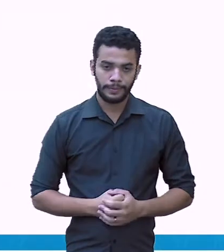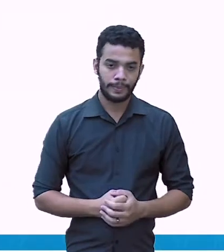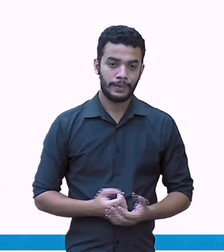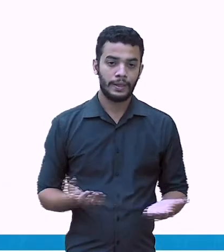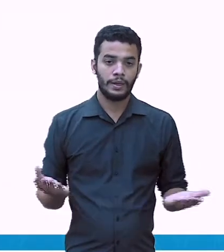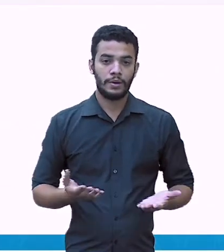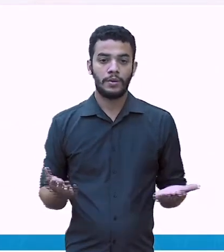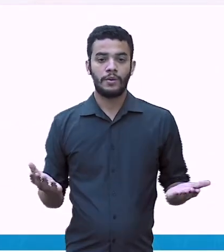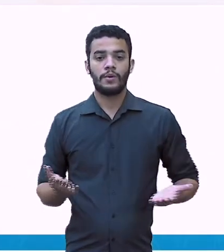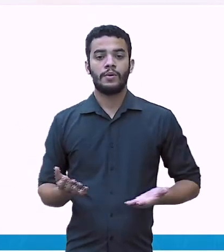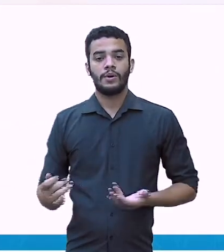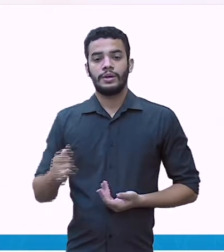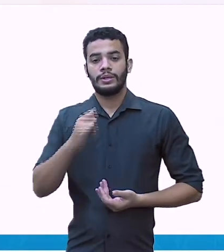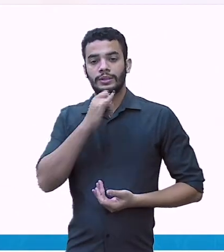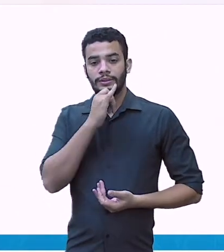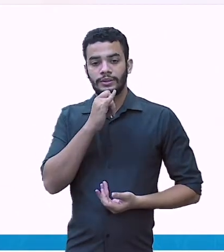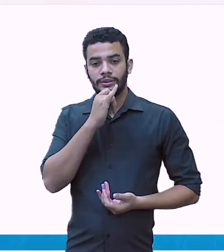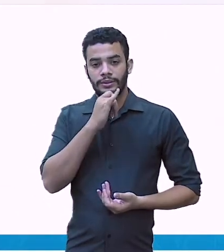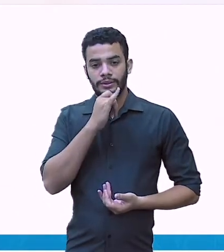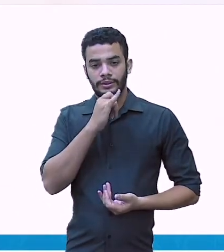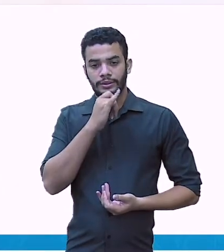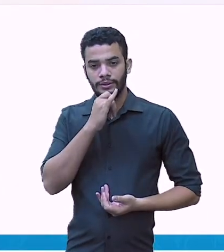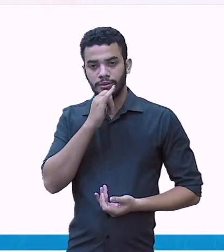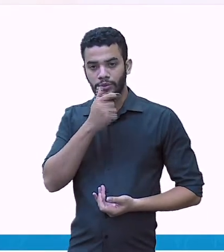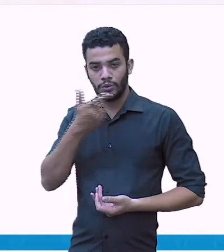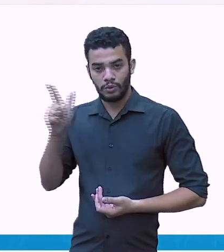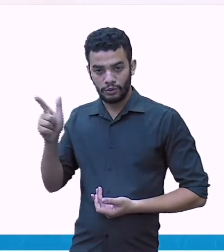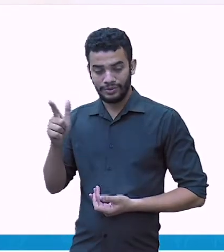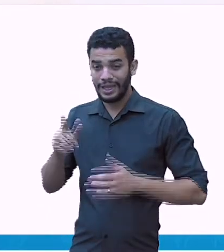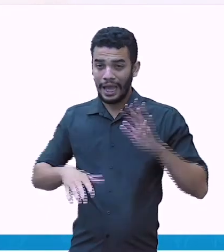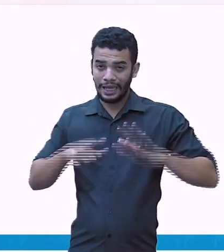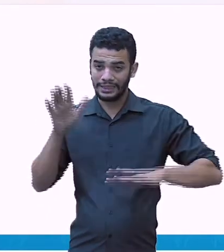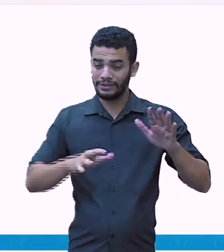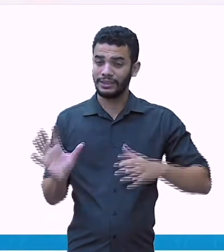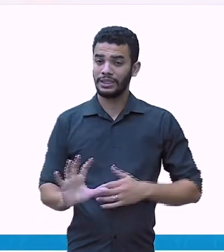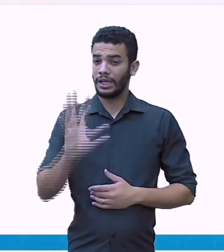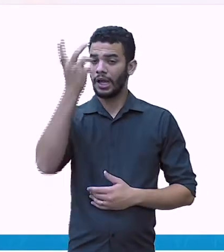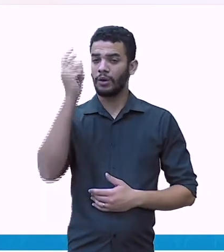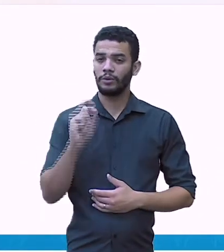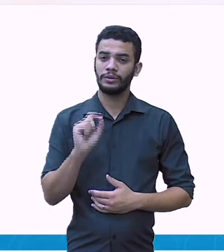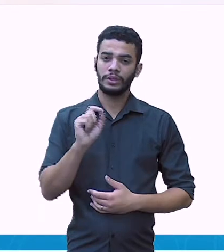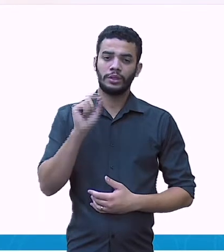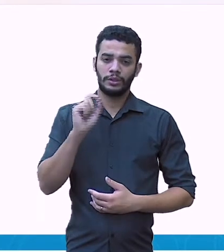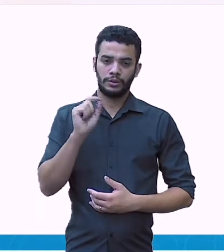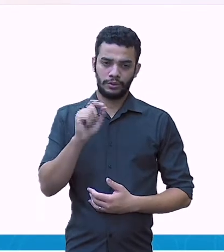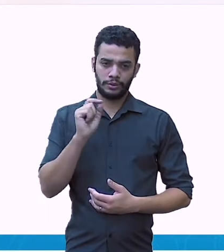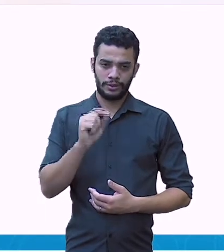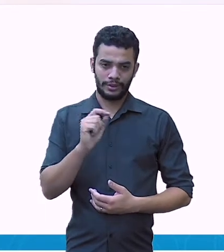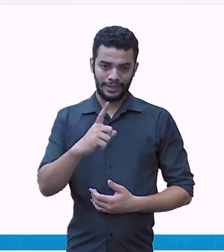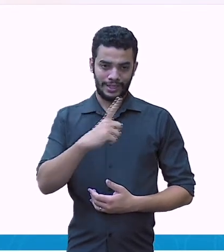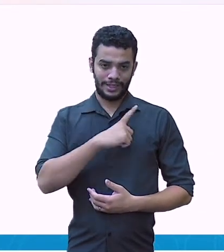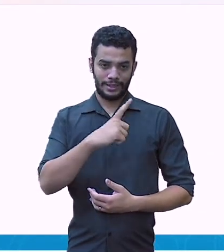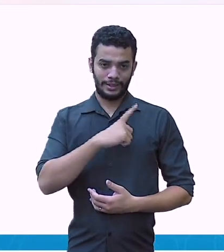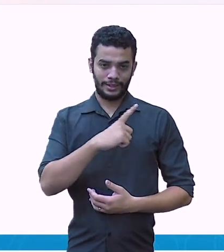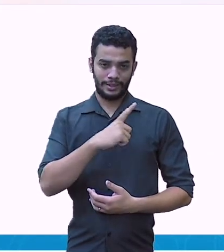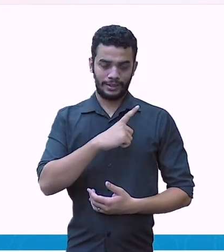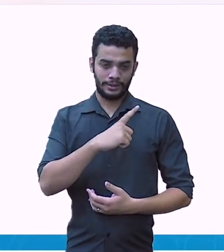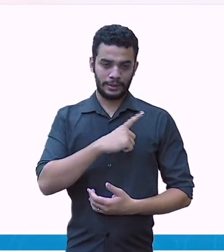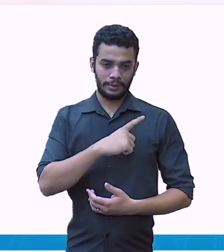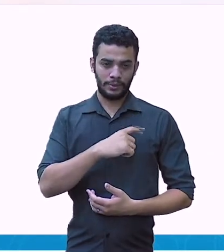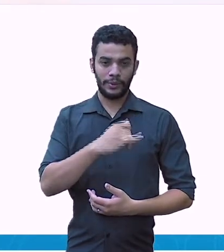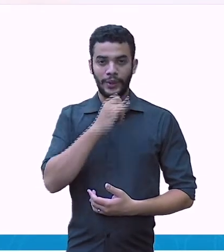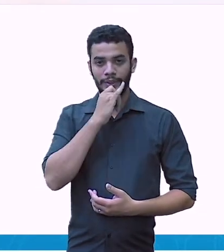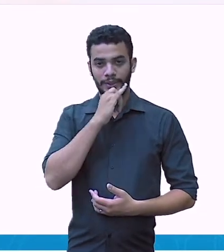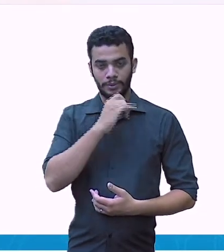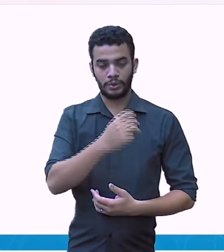Agora, nós vamos ver que em algumas operações, os números não têm a mesma quantidade de casos decimais. Isso é o que mais